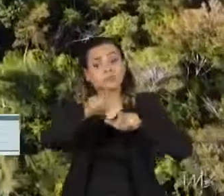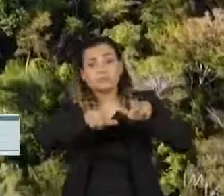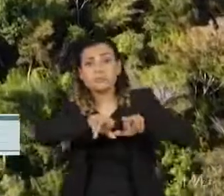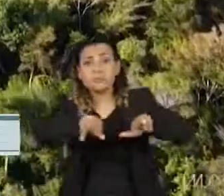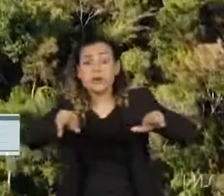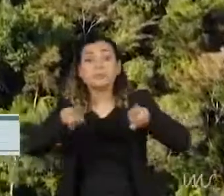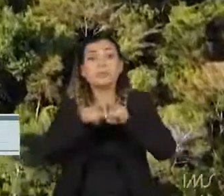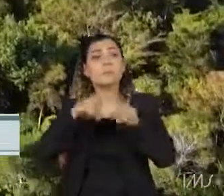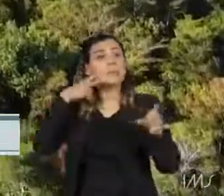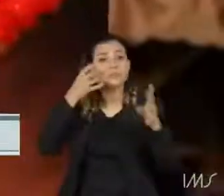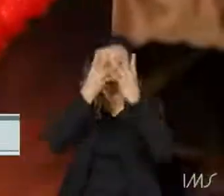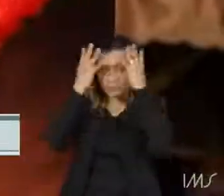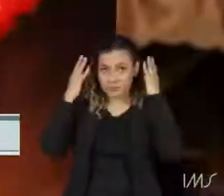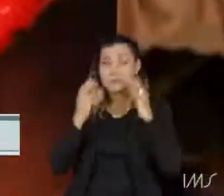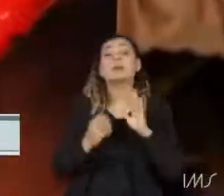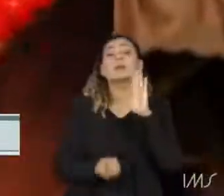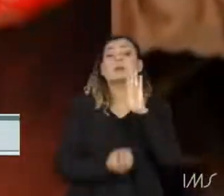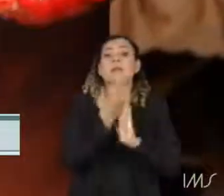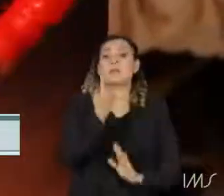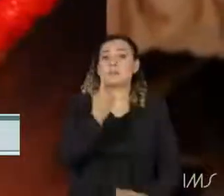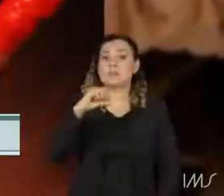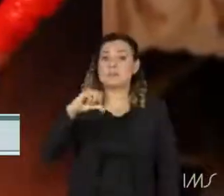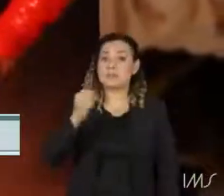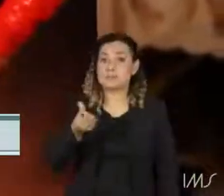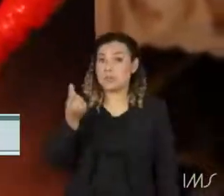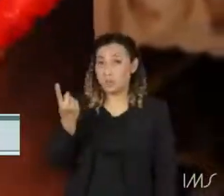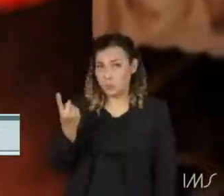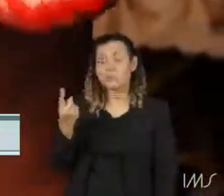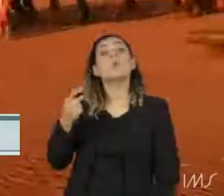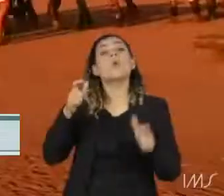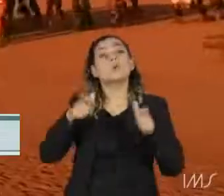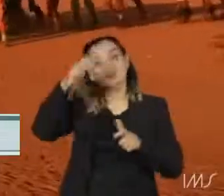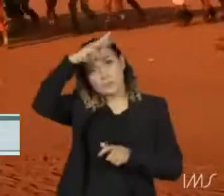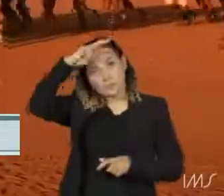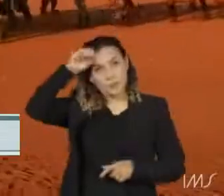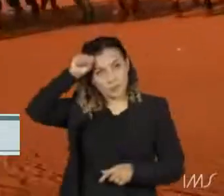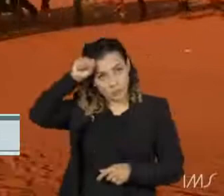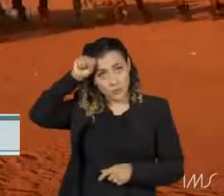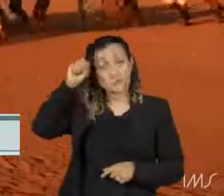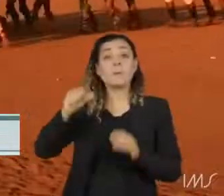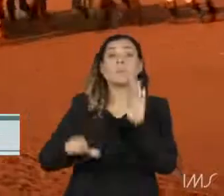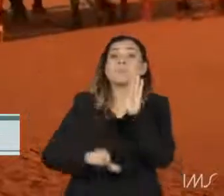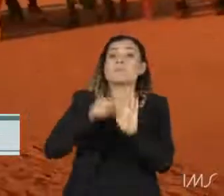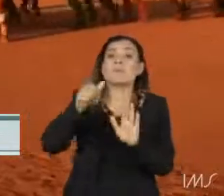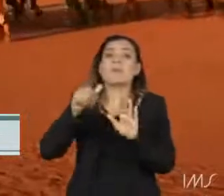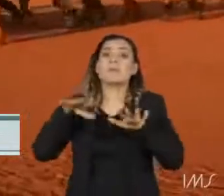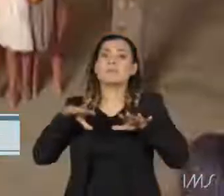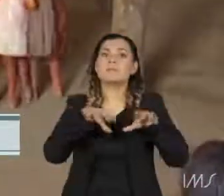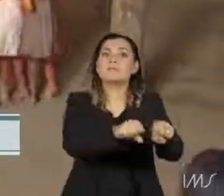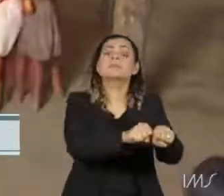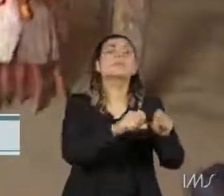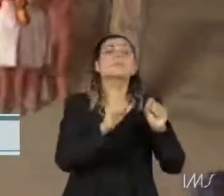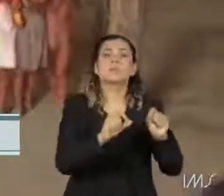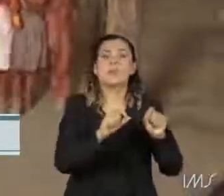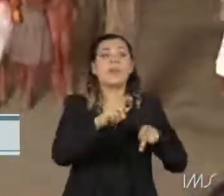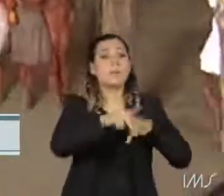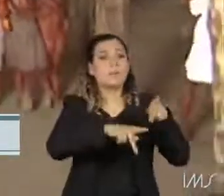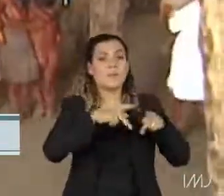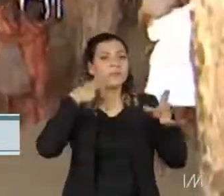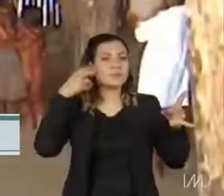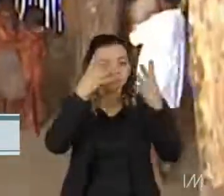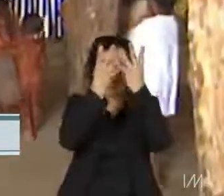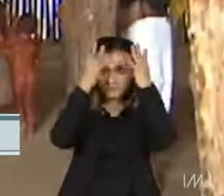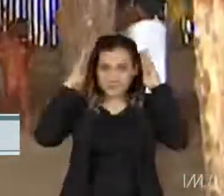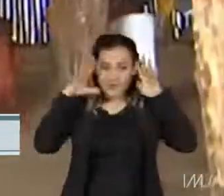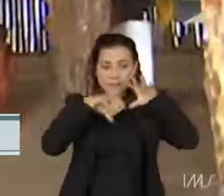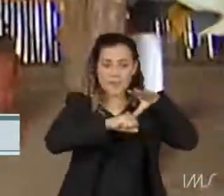1961, o Parque Indígena do Xingu, no Mato Grosso, foi a primeira oportunidade dos povos originários brasileiros